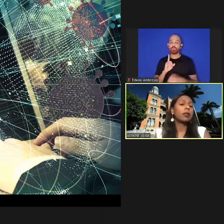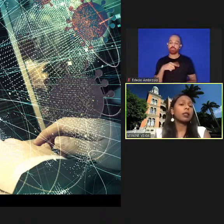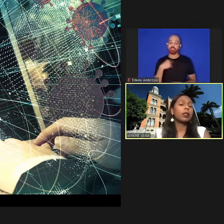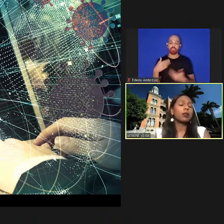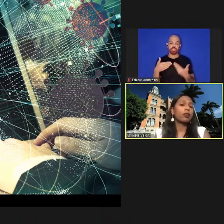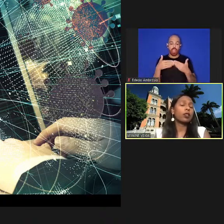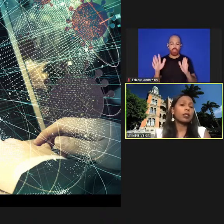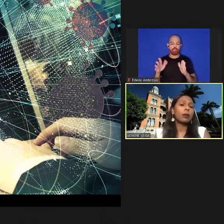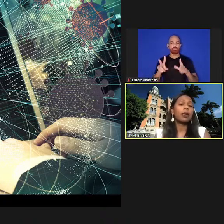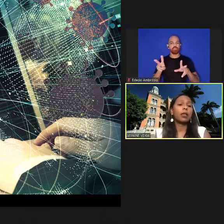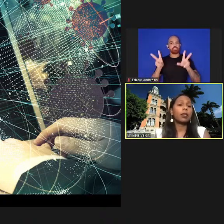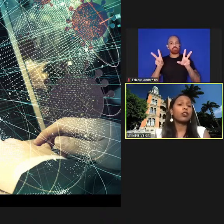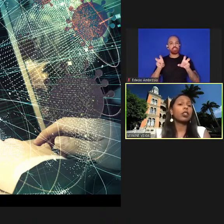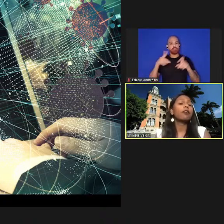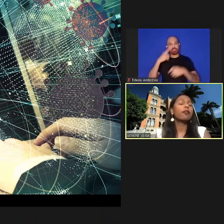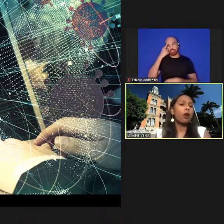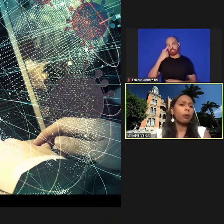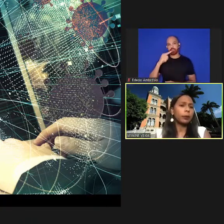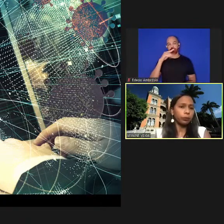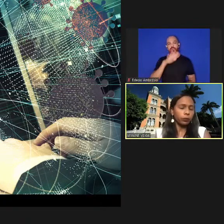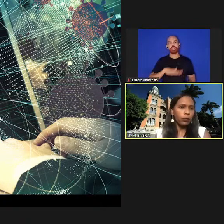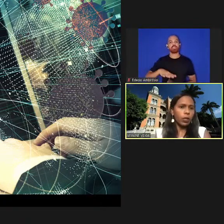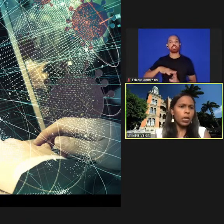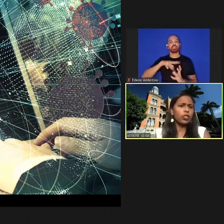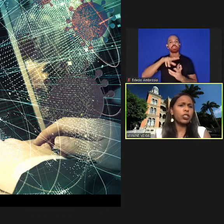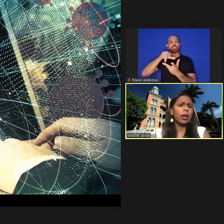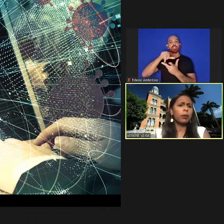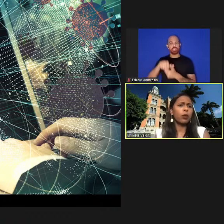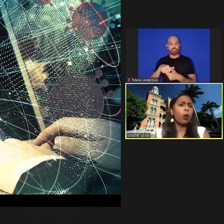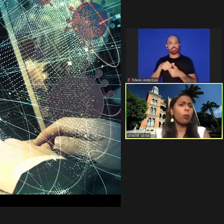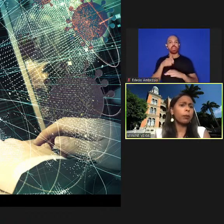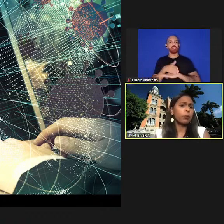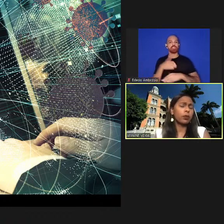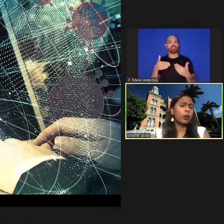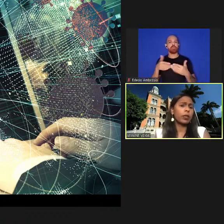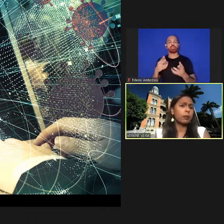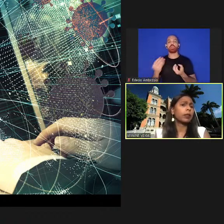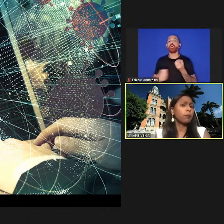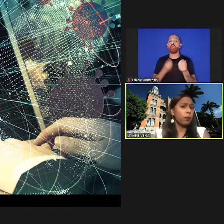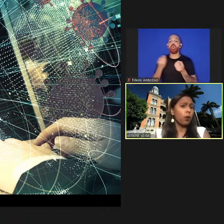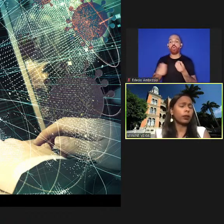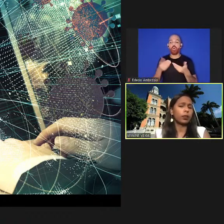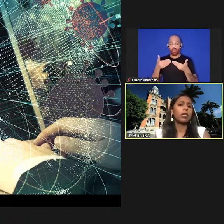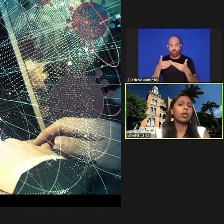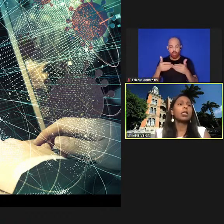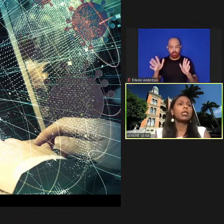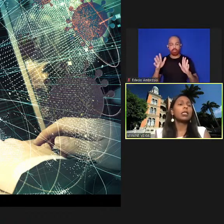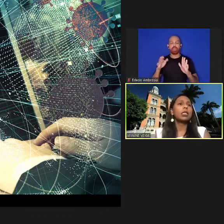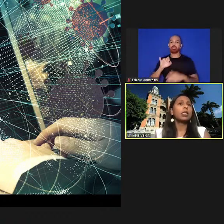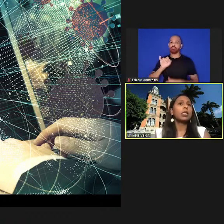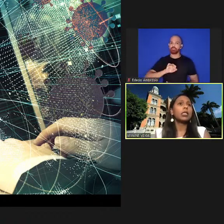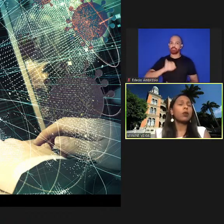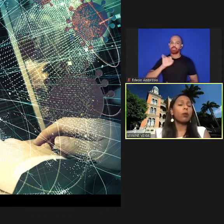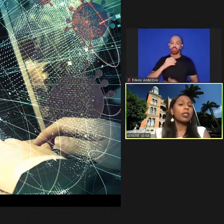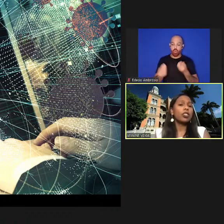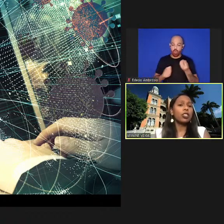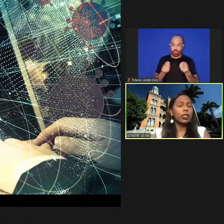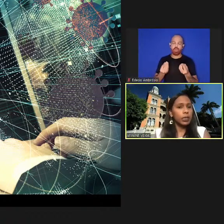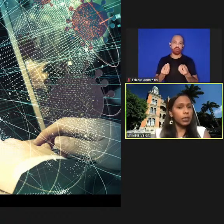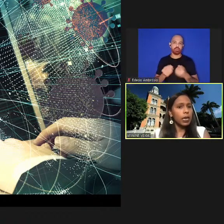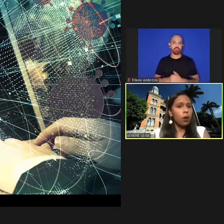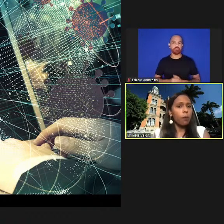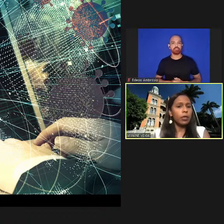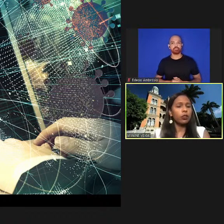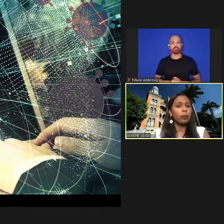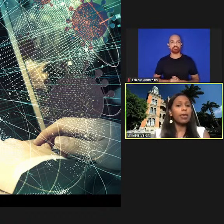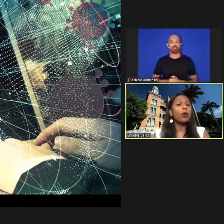tema da Semana Internacional de Acesso Aberto é esse? de que forma a gente abre como abrimos o conhecimento em porta e como que a gente